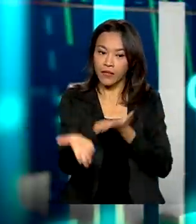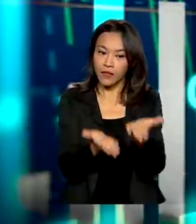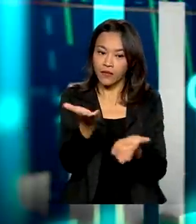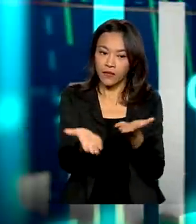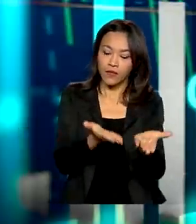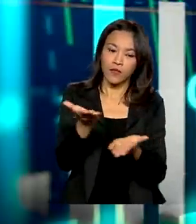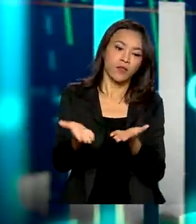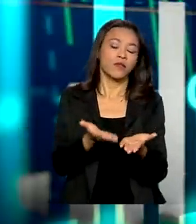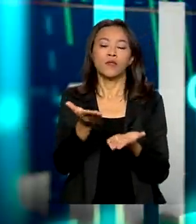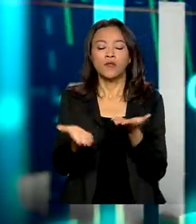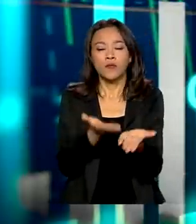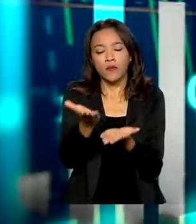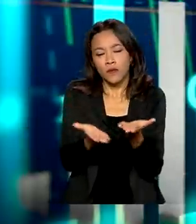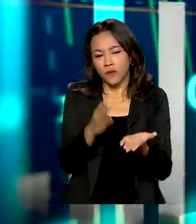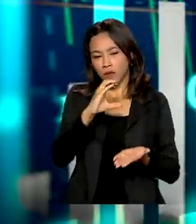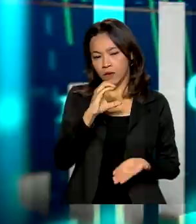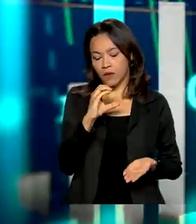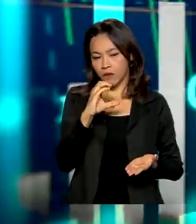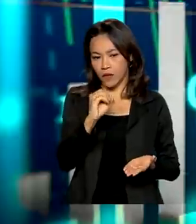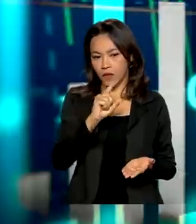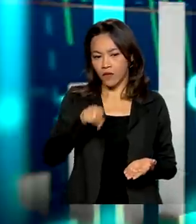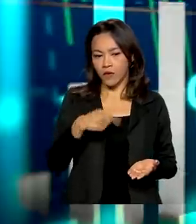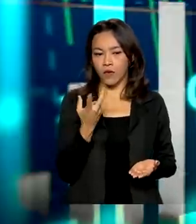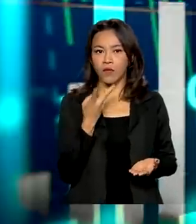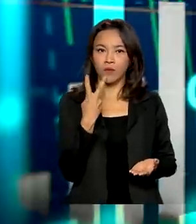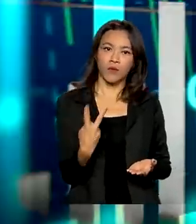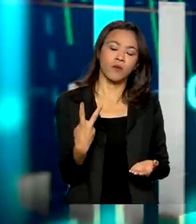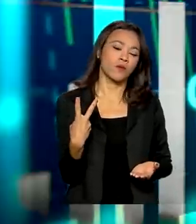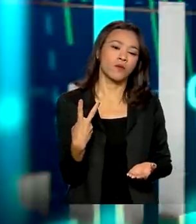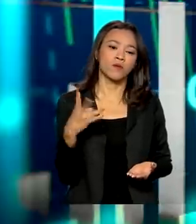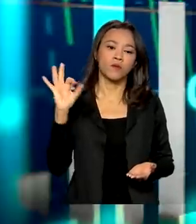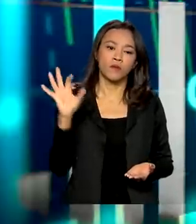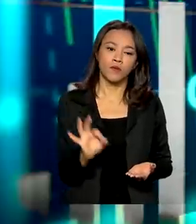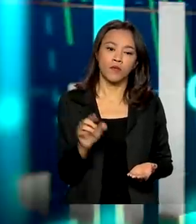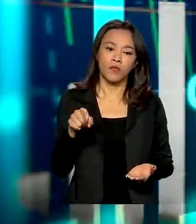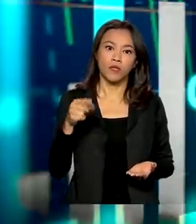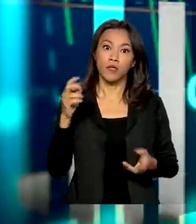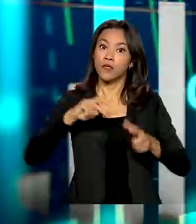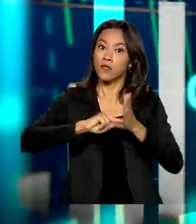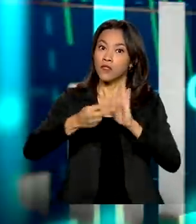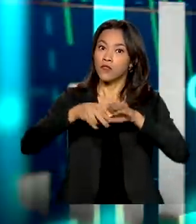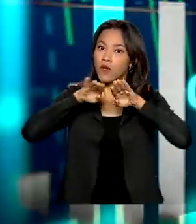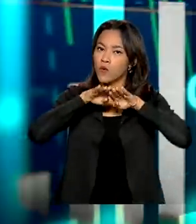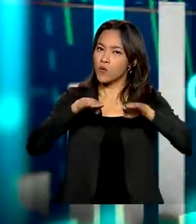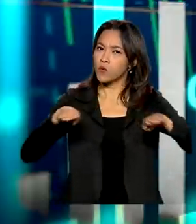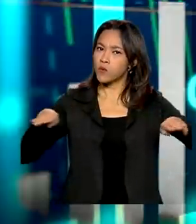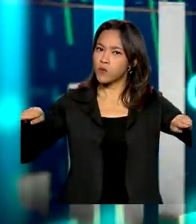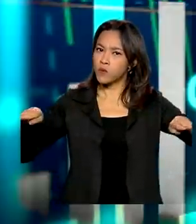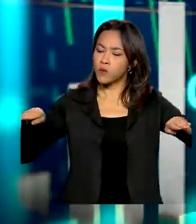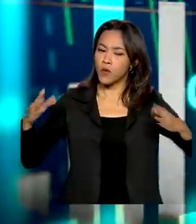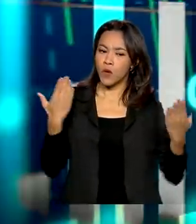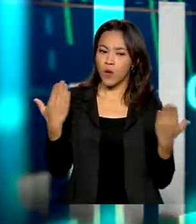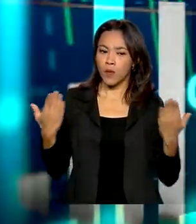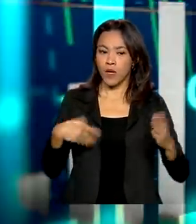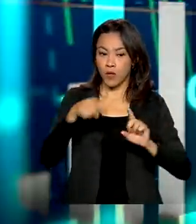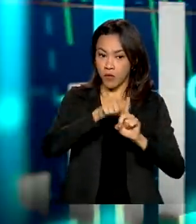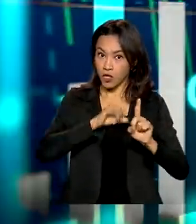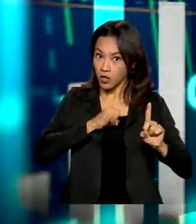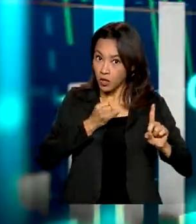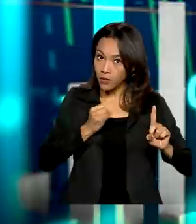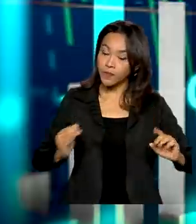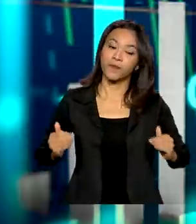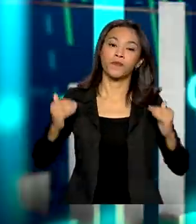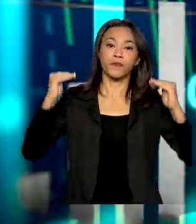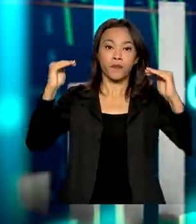ligeira retração de 0,2, que representa basicamente estabilidade, em comparação ao mês de janeiro. Já se nós